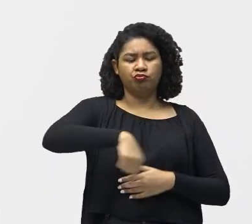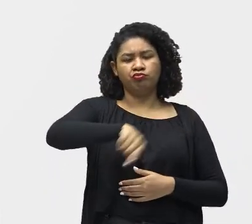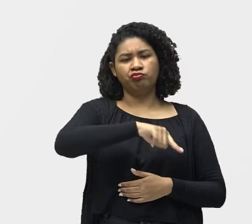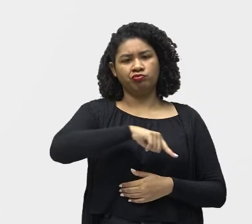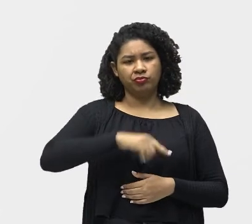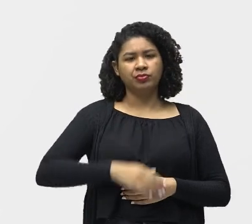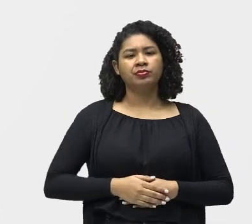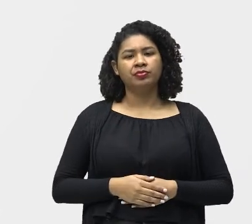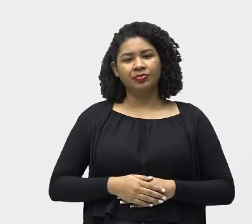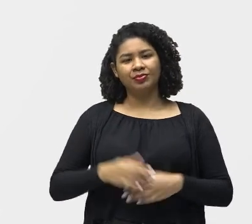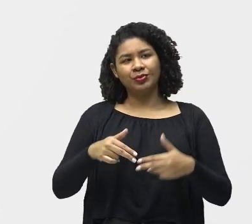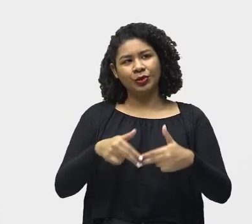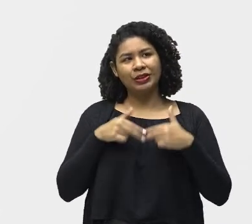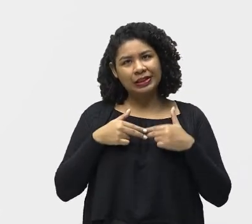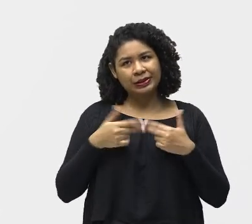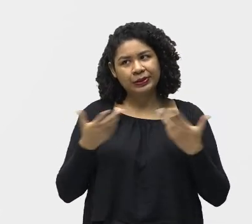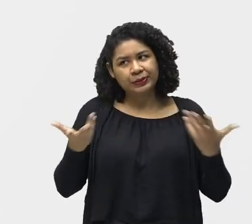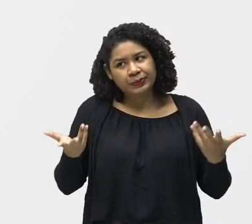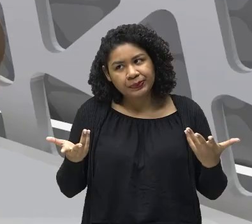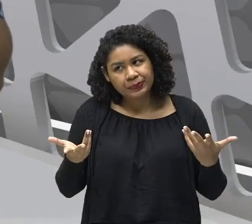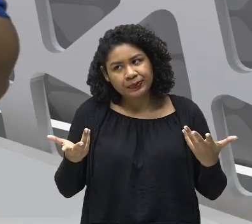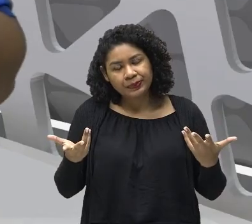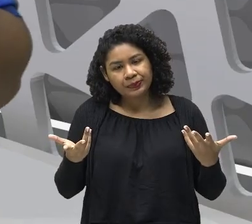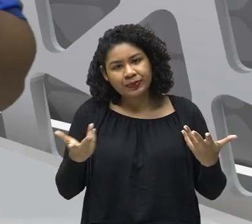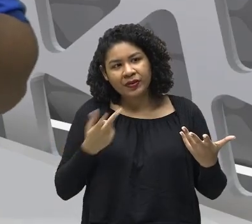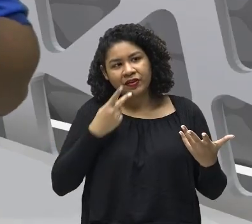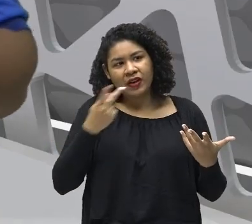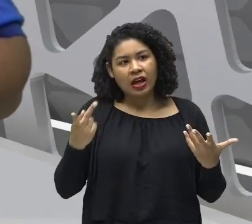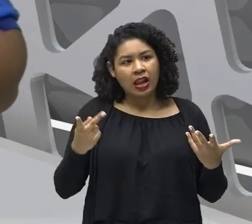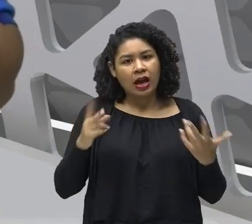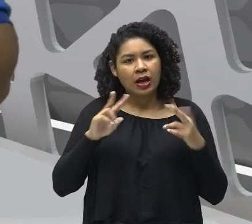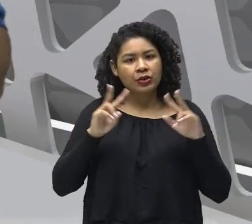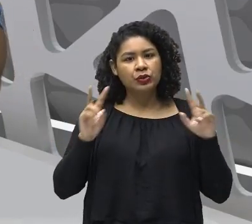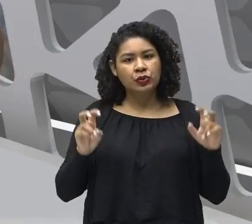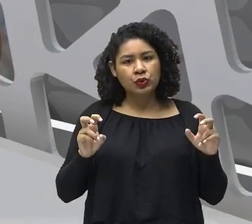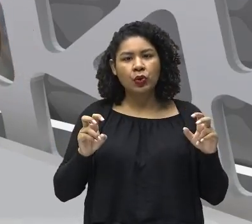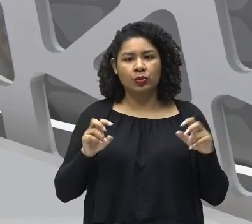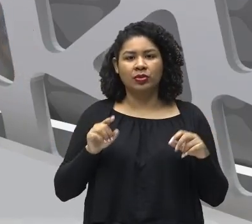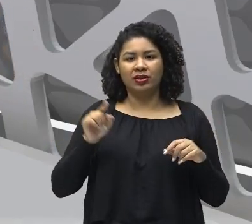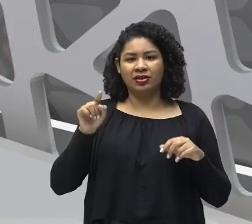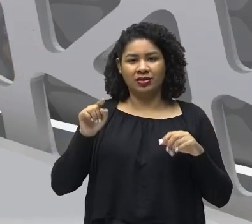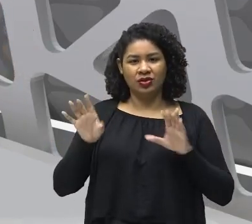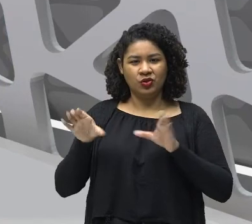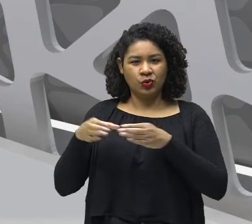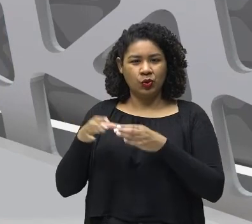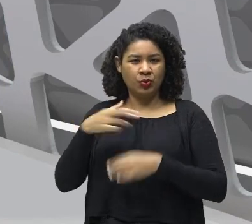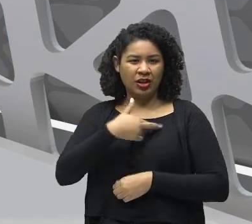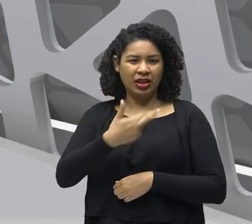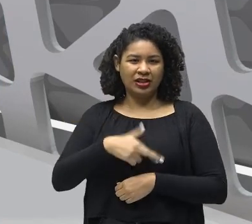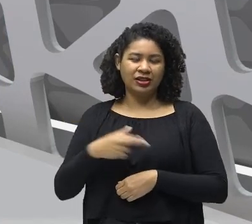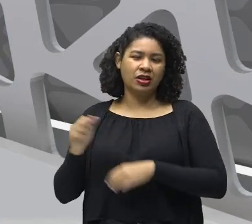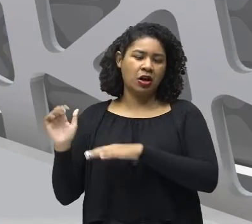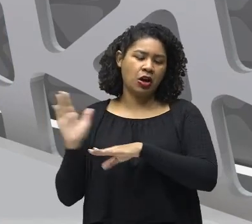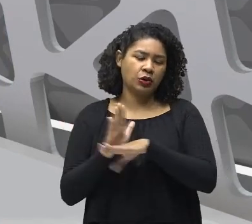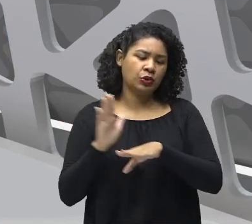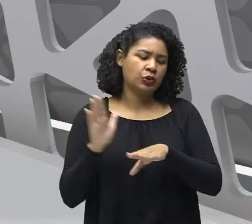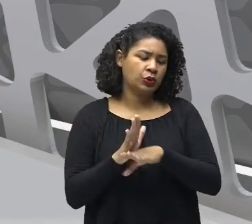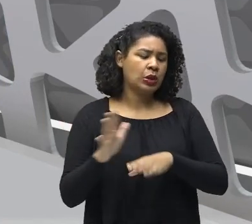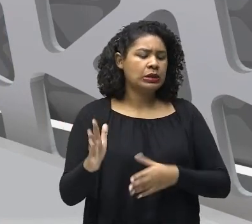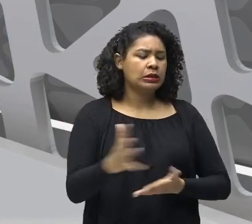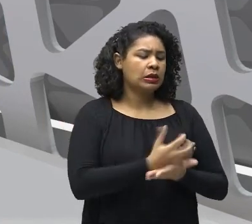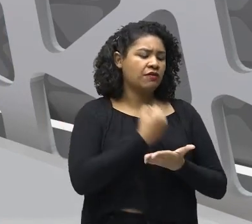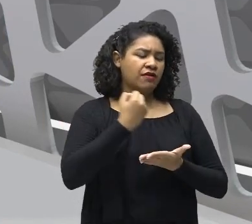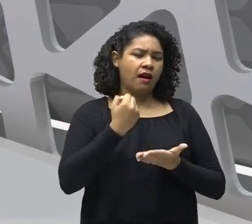Então nós não Podemos dizer Que A chegada Desses missionários Veio para salvar O